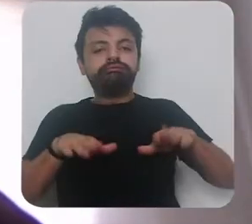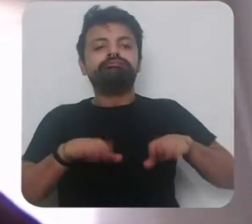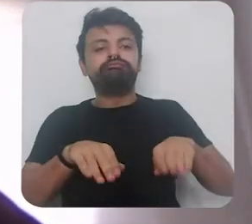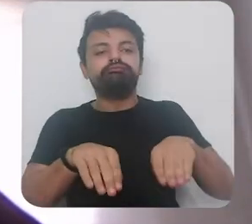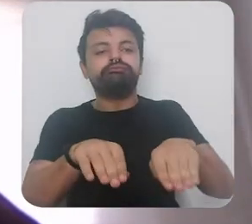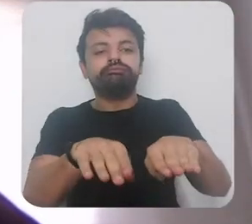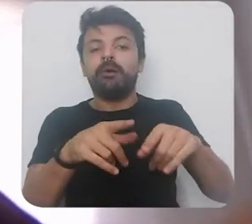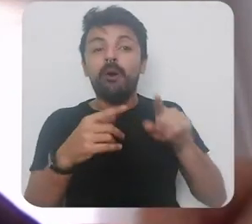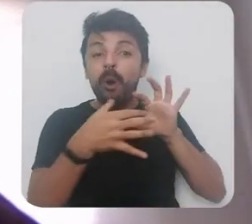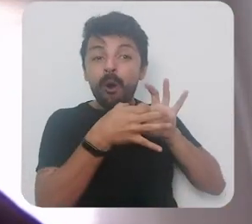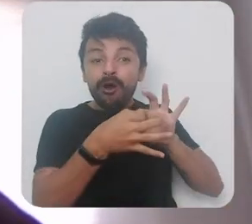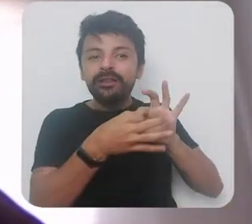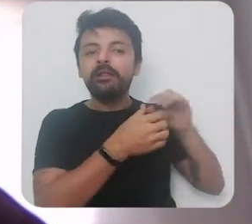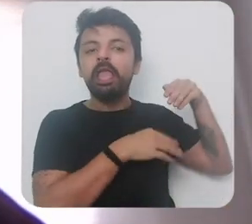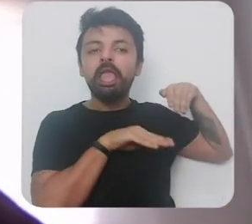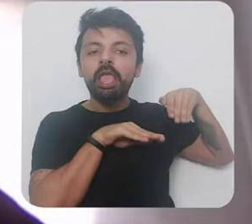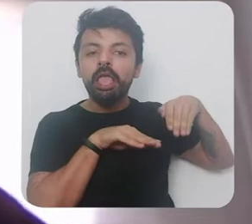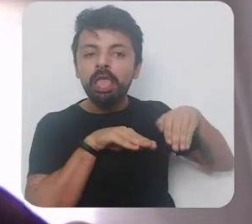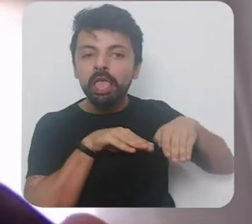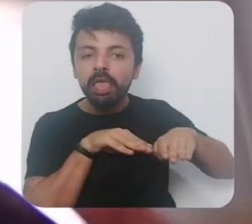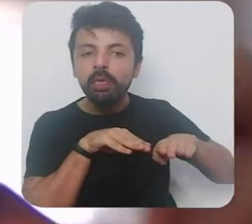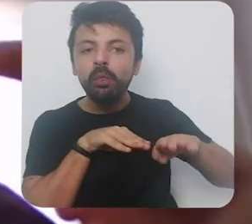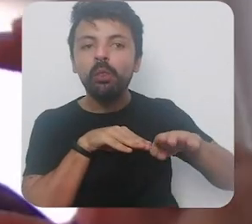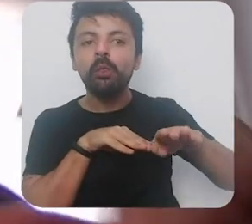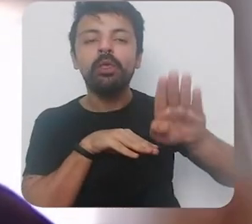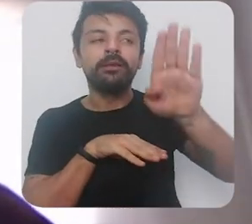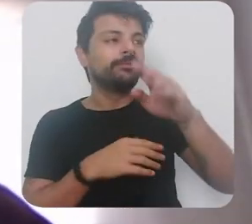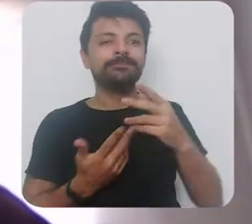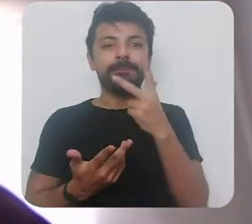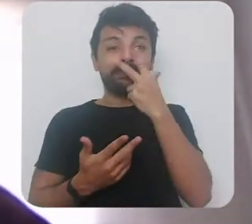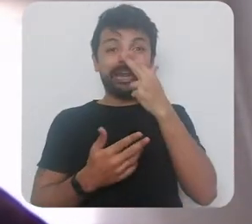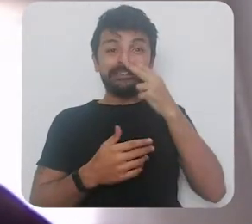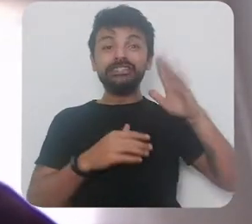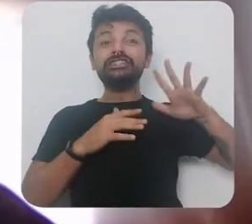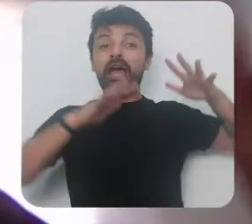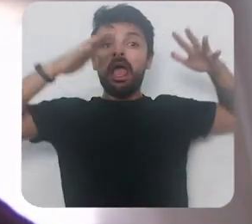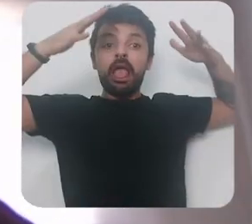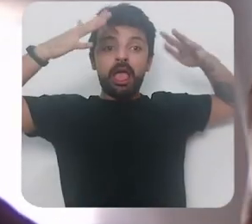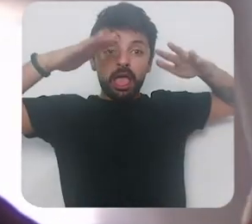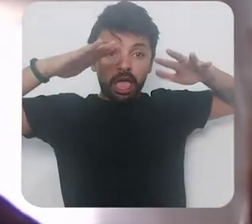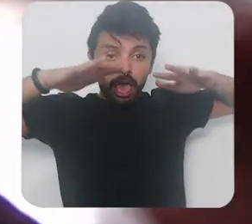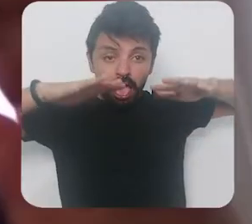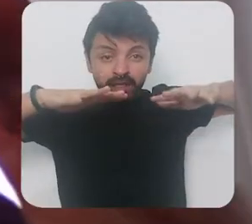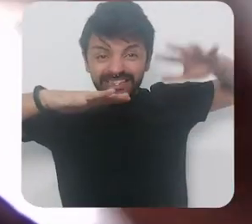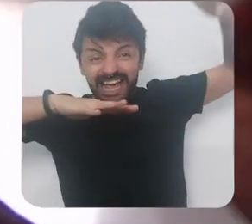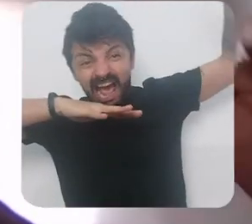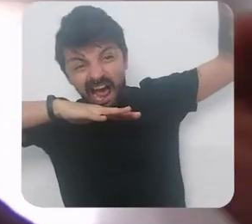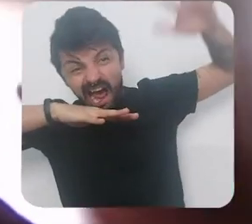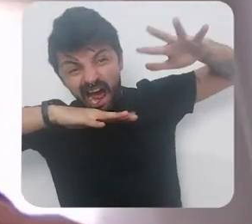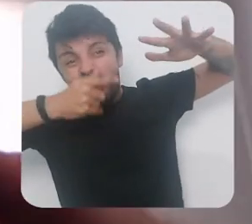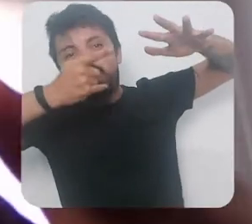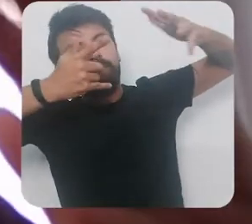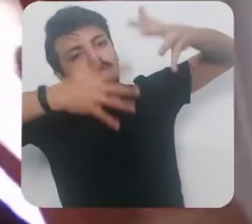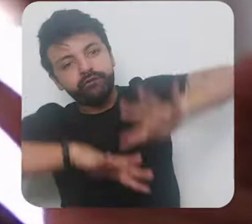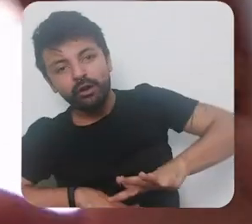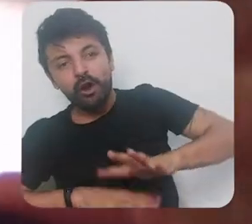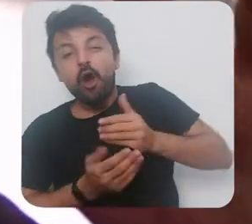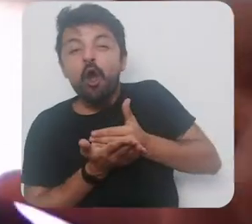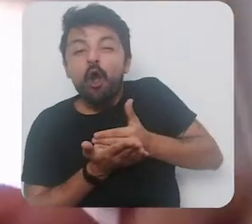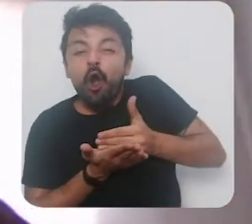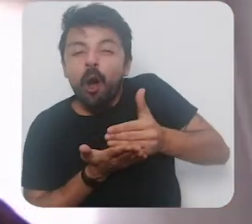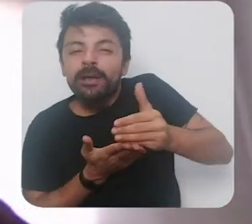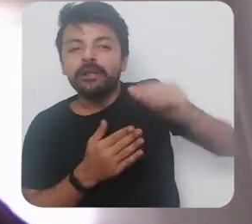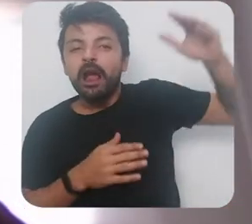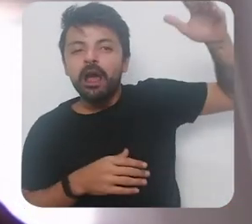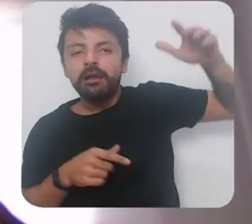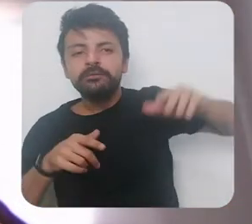o contexto ele já entrou na crise ele começou a dar um